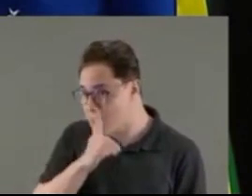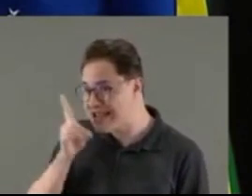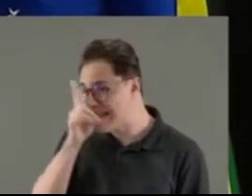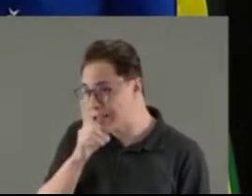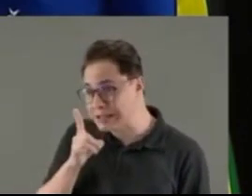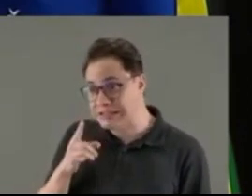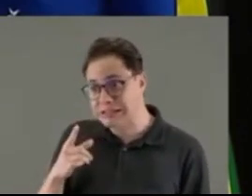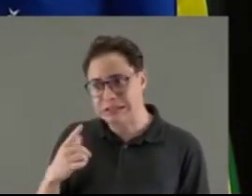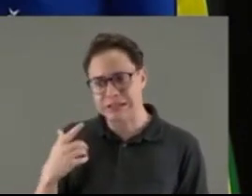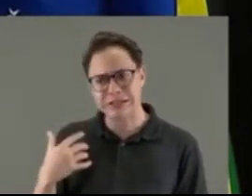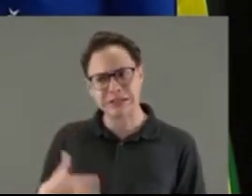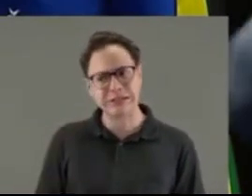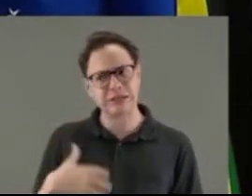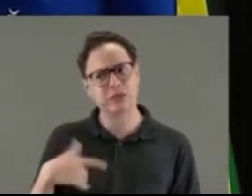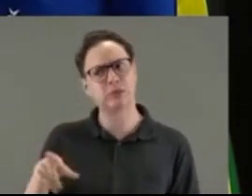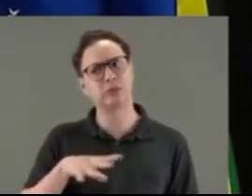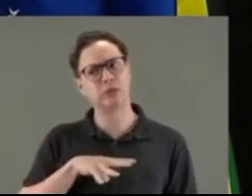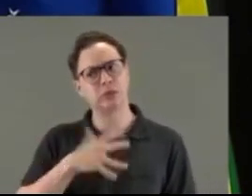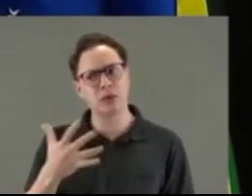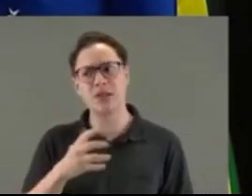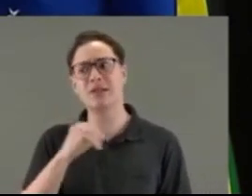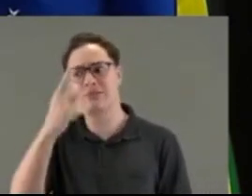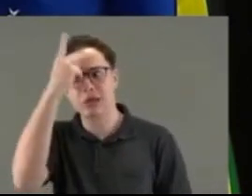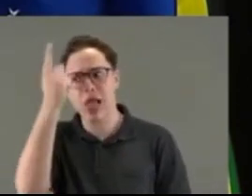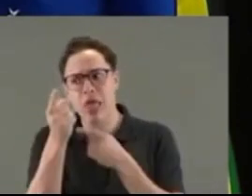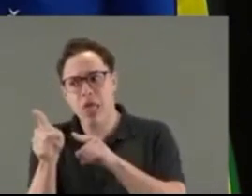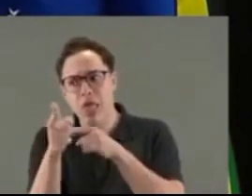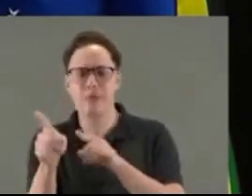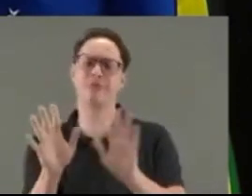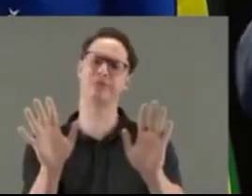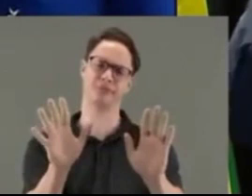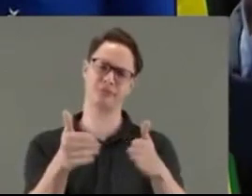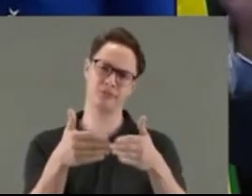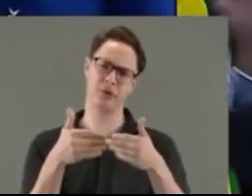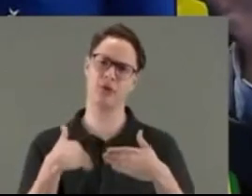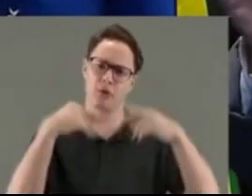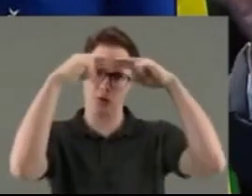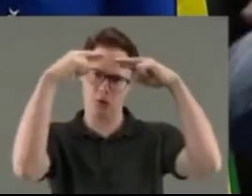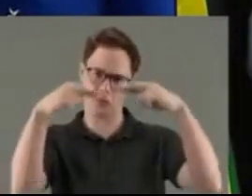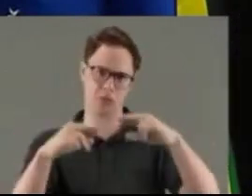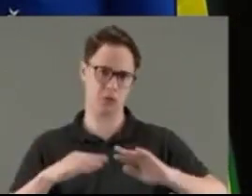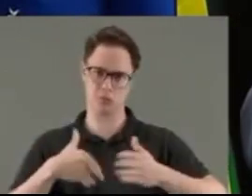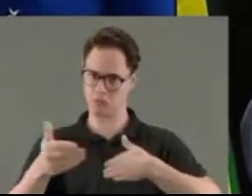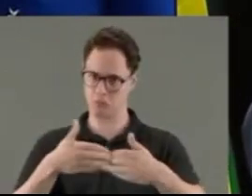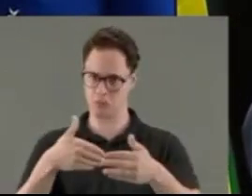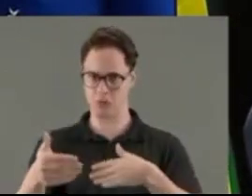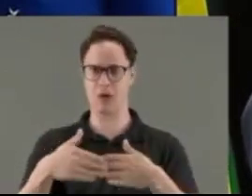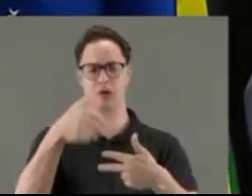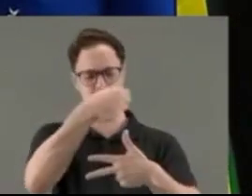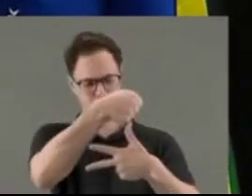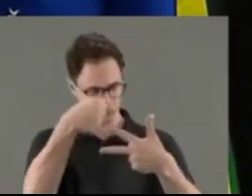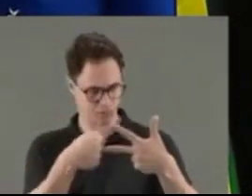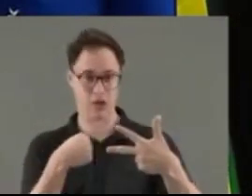vai lá domingo, Cleitinho, você está muito corajoso. E se ficar te perseguindo? Primeiro, eu quero deixar bem claro aqui, eu respeito todas as instituições, respeito os três poderes,